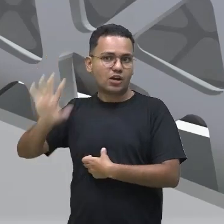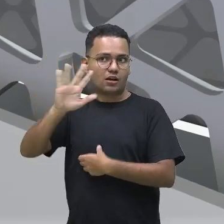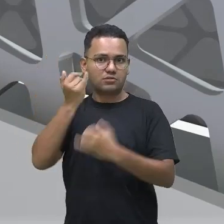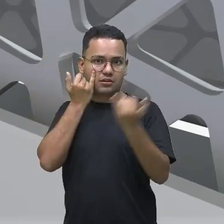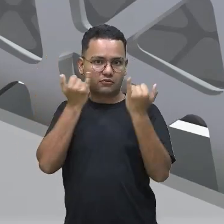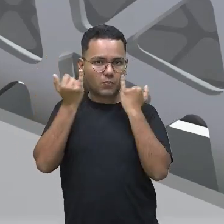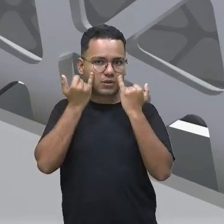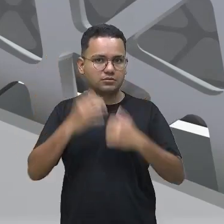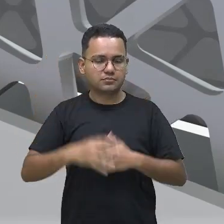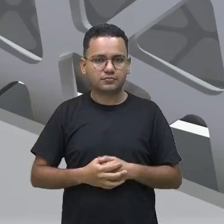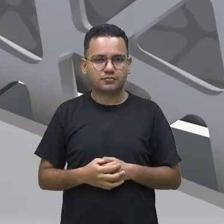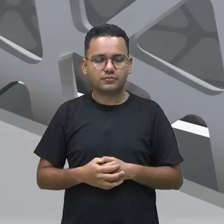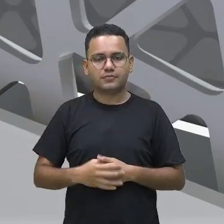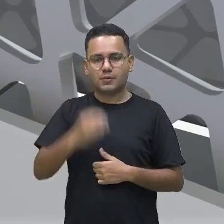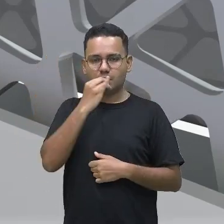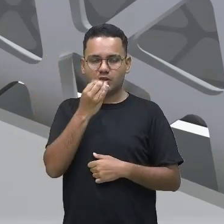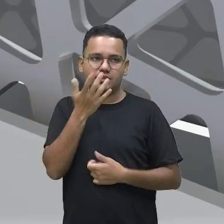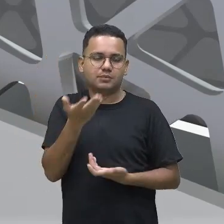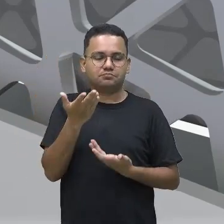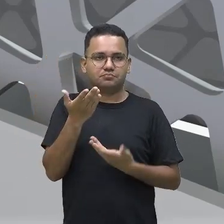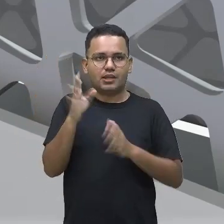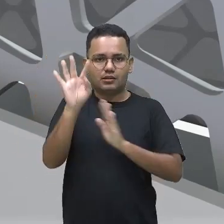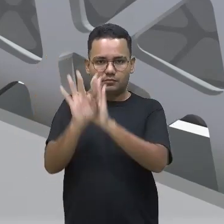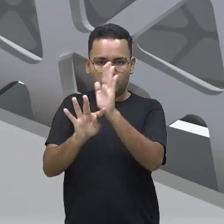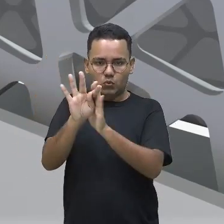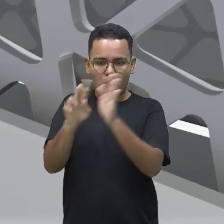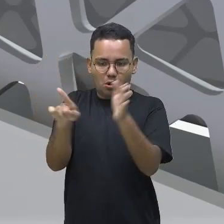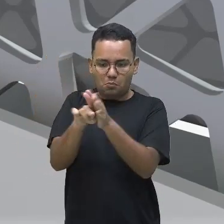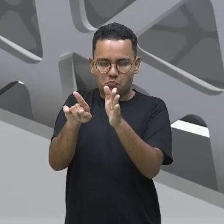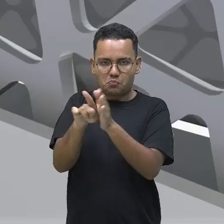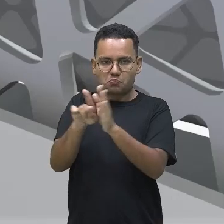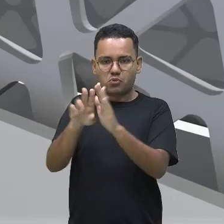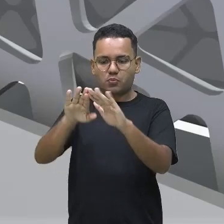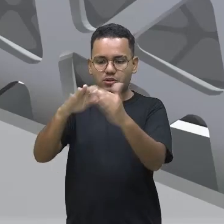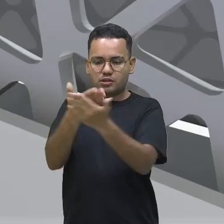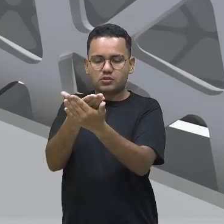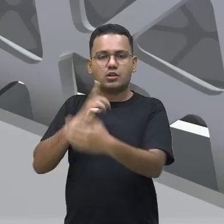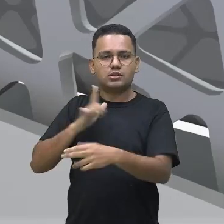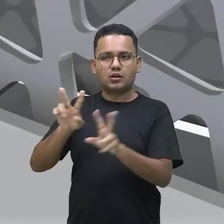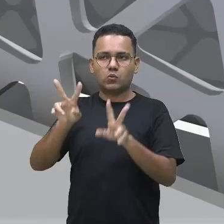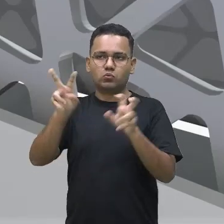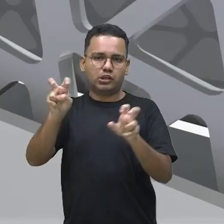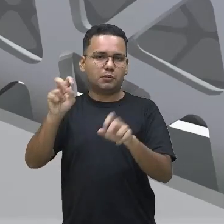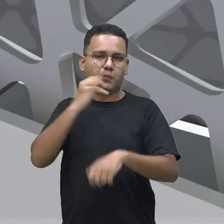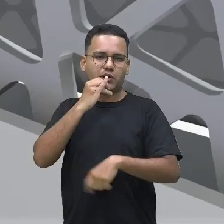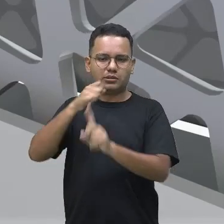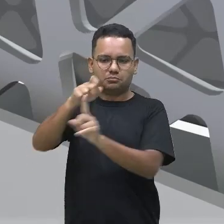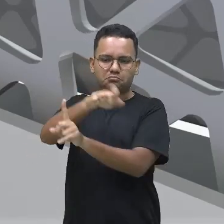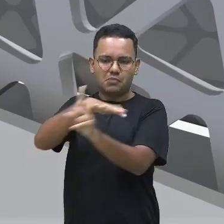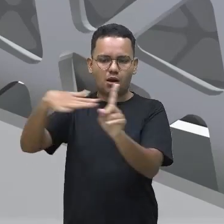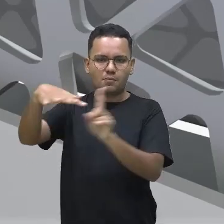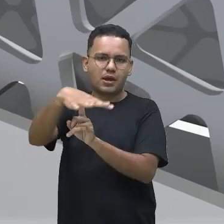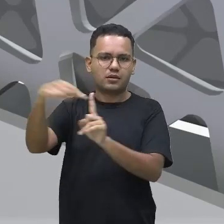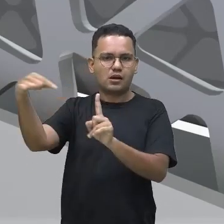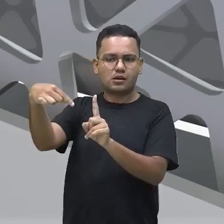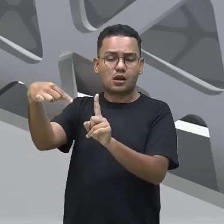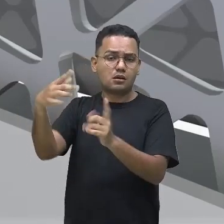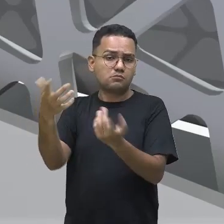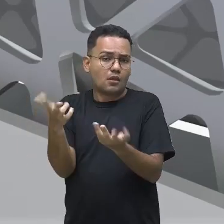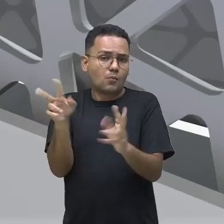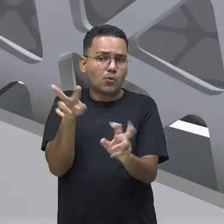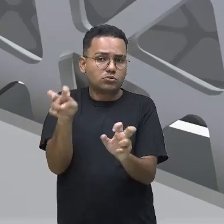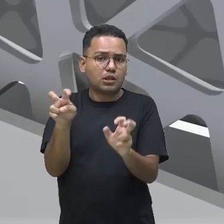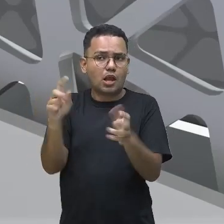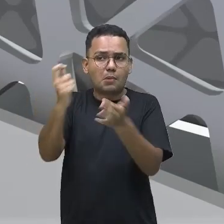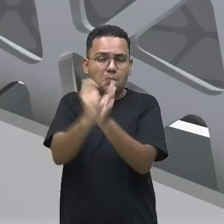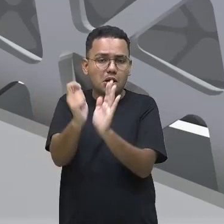vão, olha, vamos falar sobre determinado tema, vamos falar sobre o meio ambiente, por exemplo, é uma coisa mais